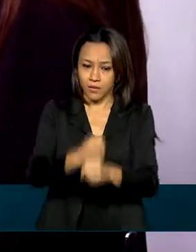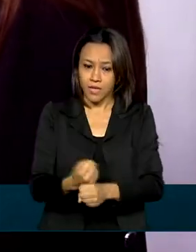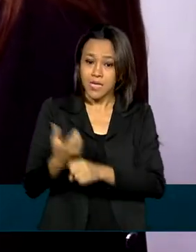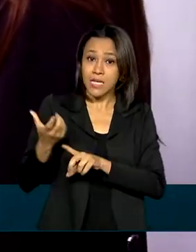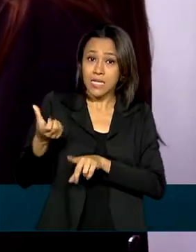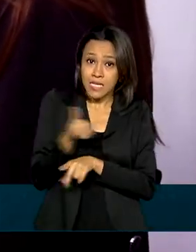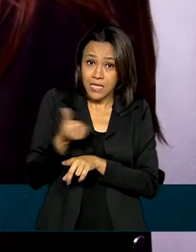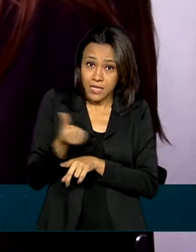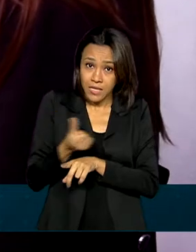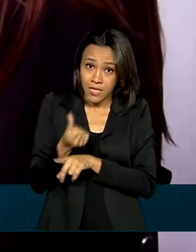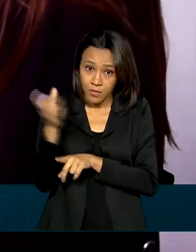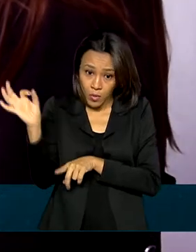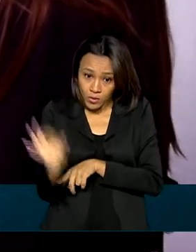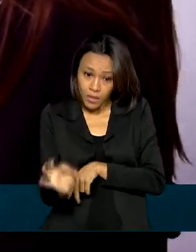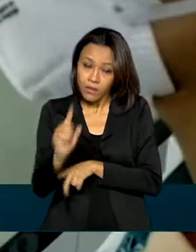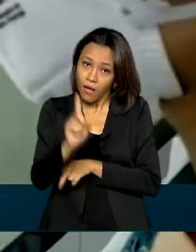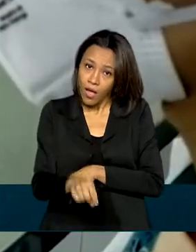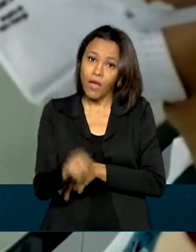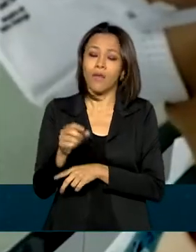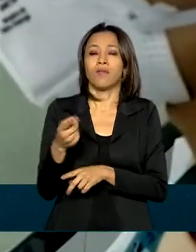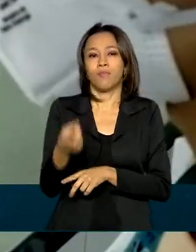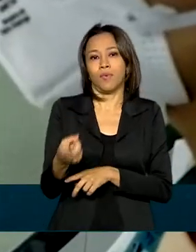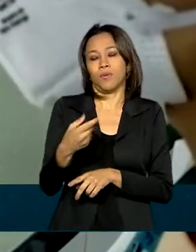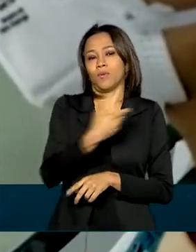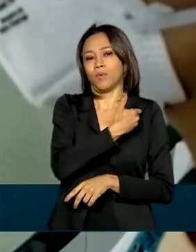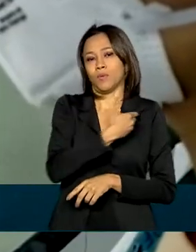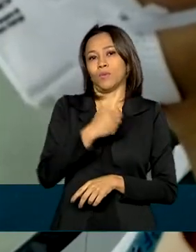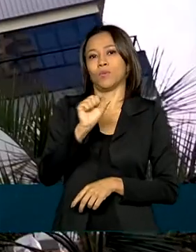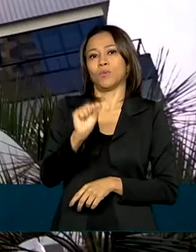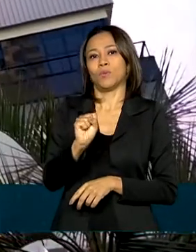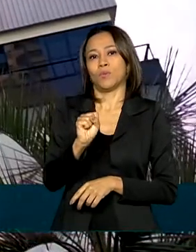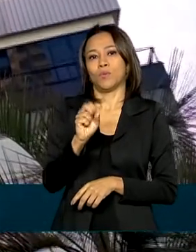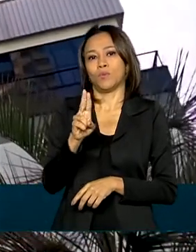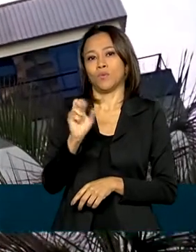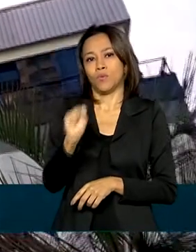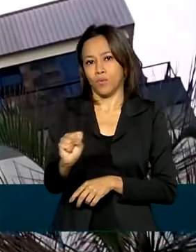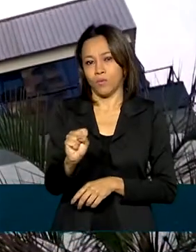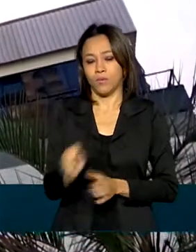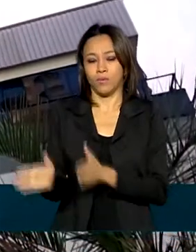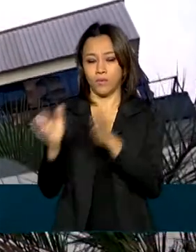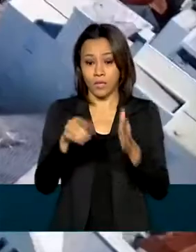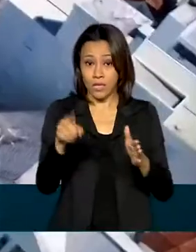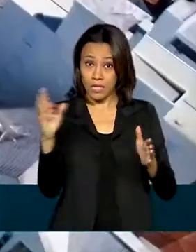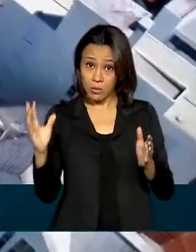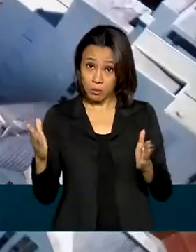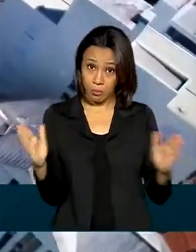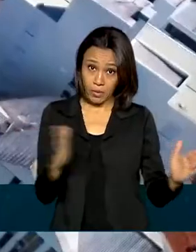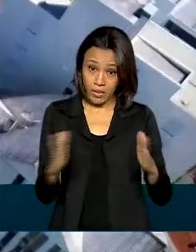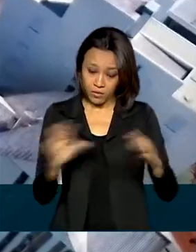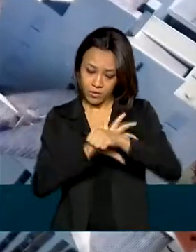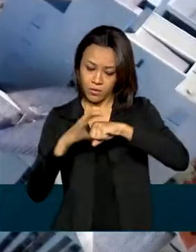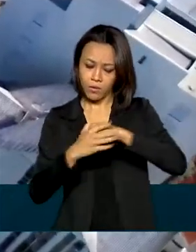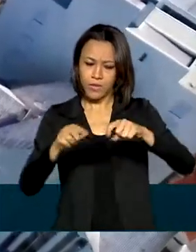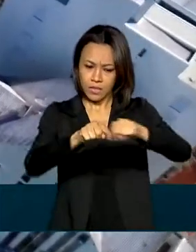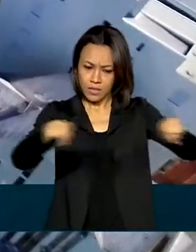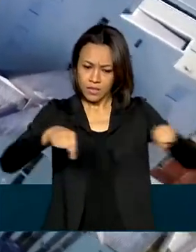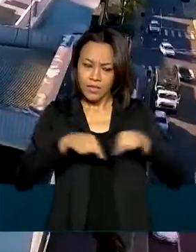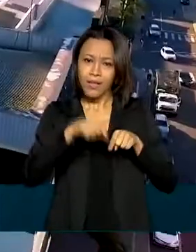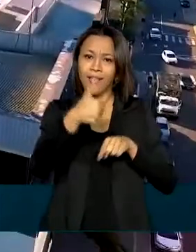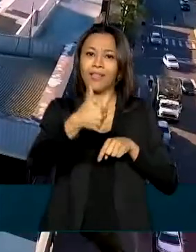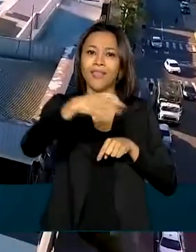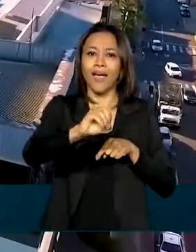% deles pelo SUS. Durante a pandemia, a unidade separou 10 leitos de UTI para